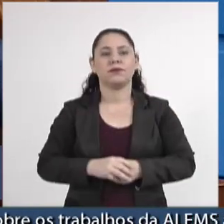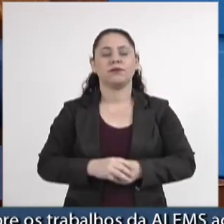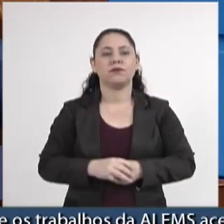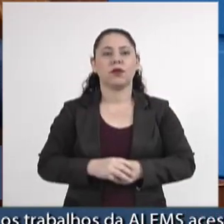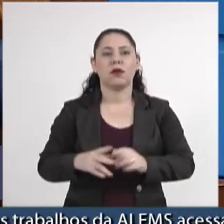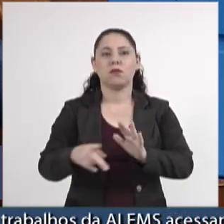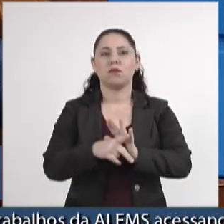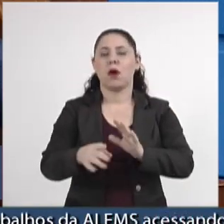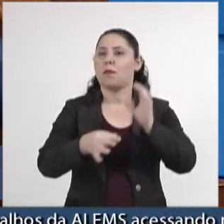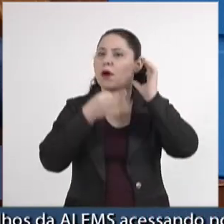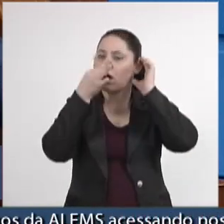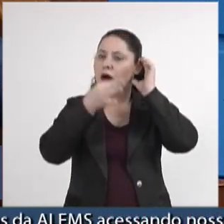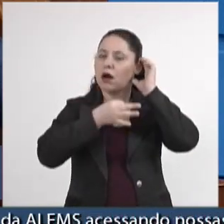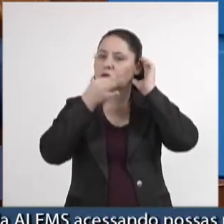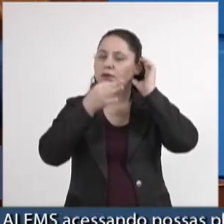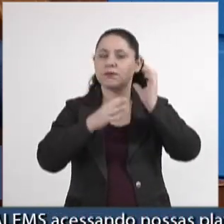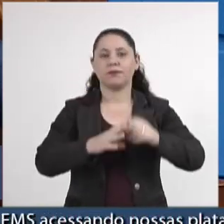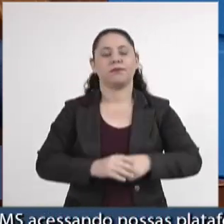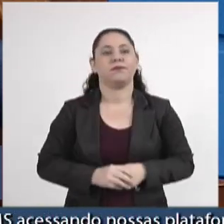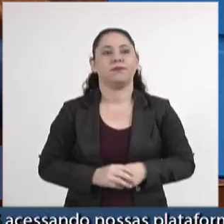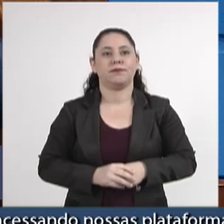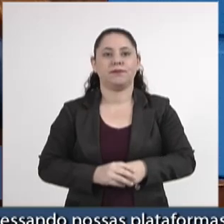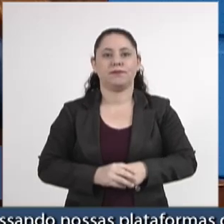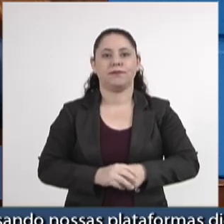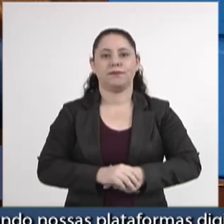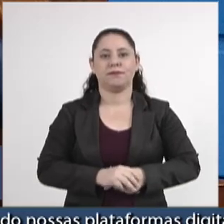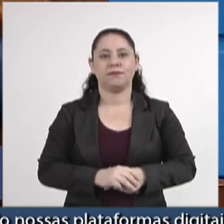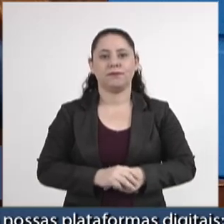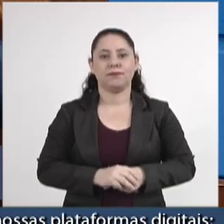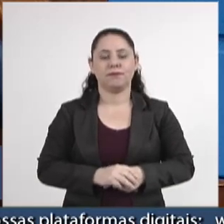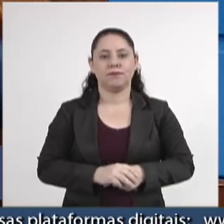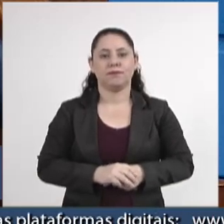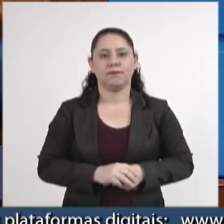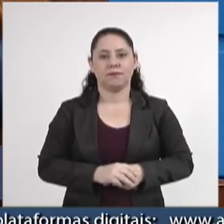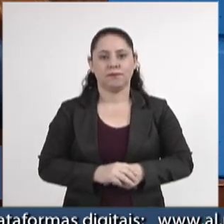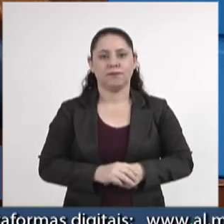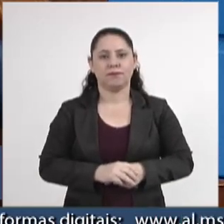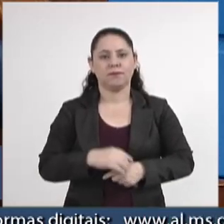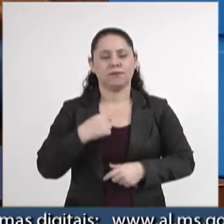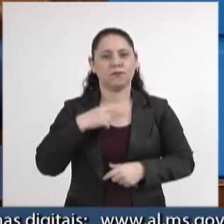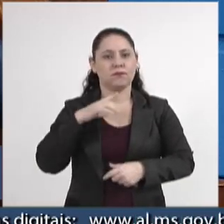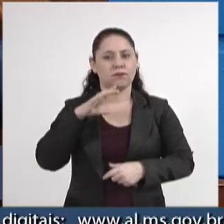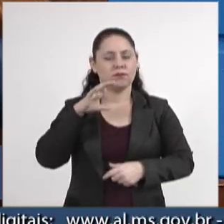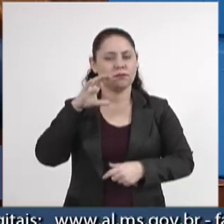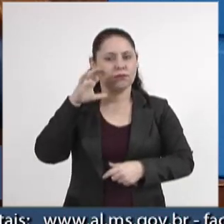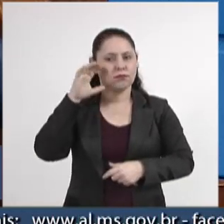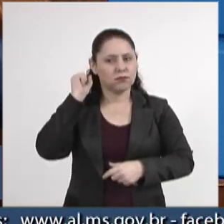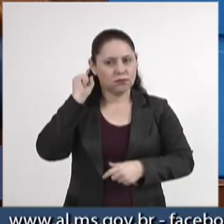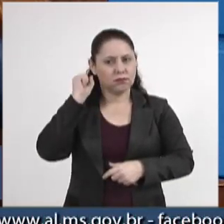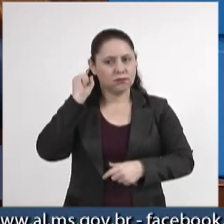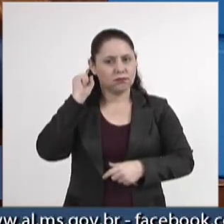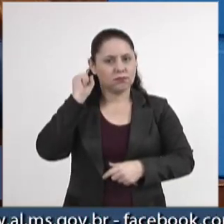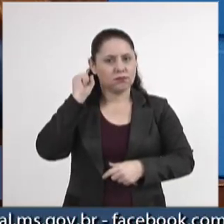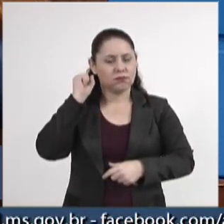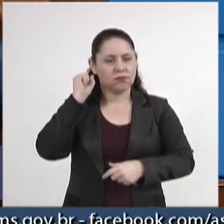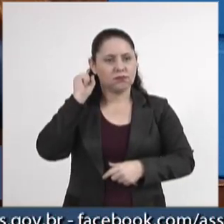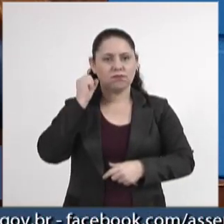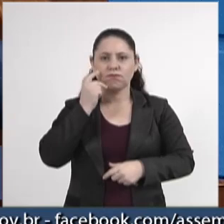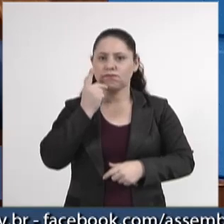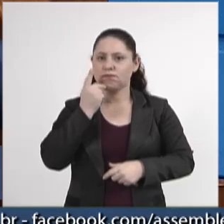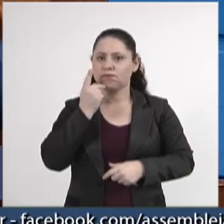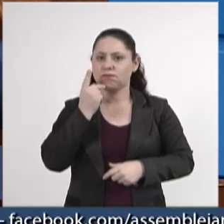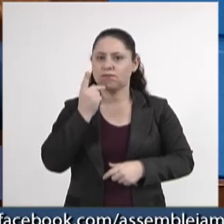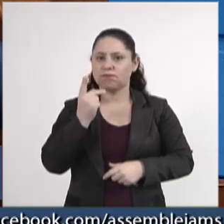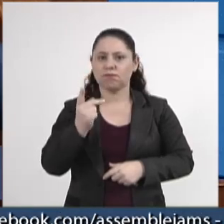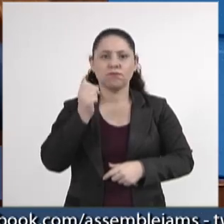programação do rádio. Eu escutei a fala